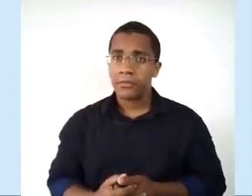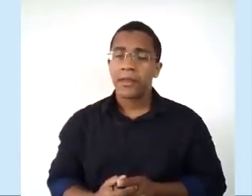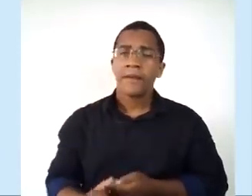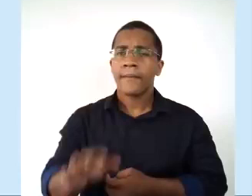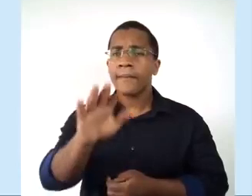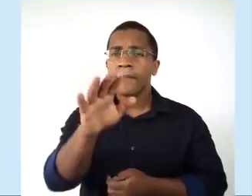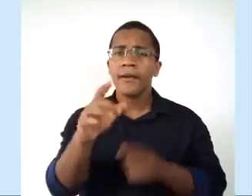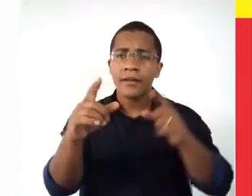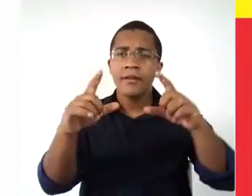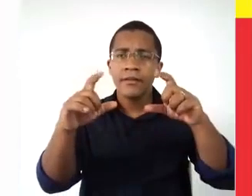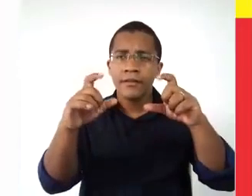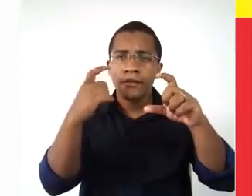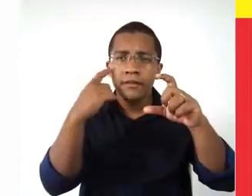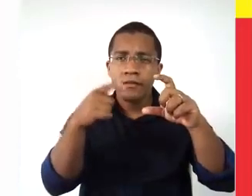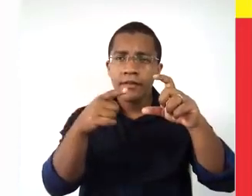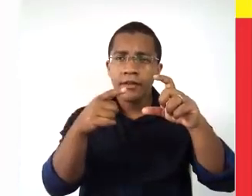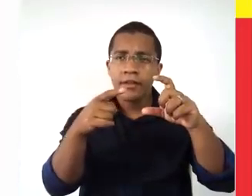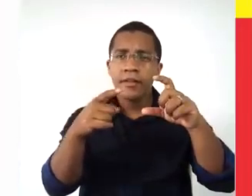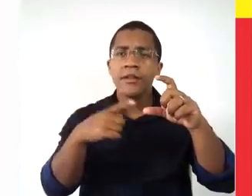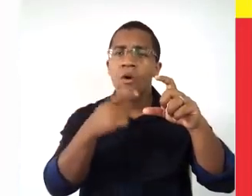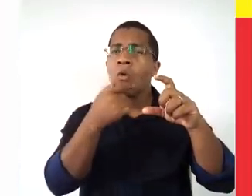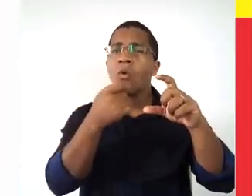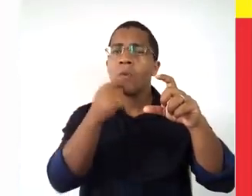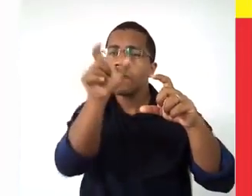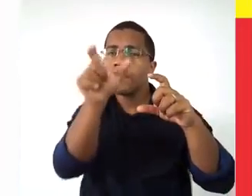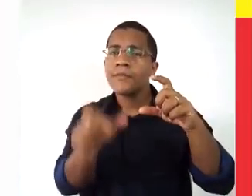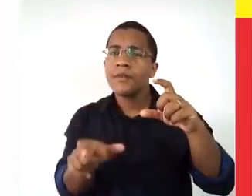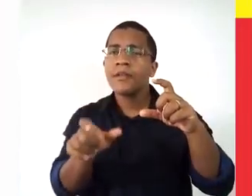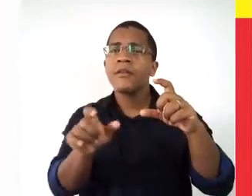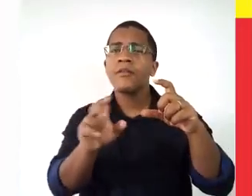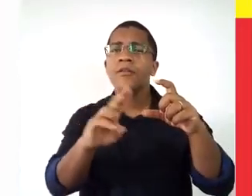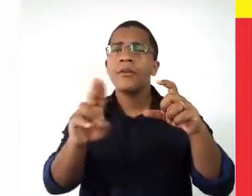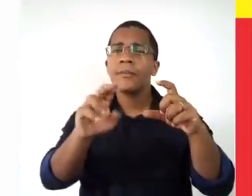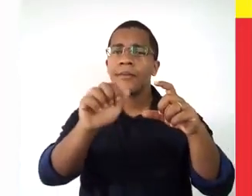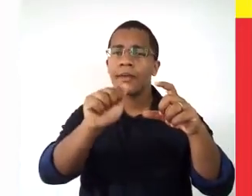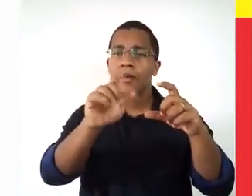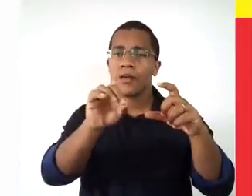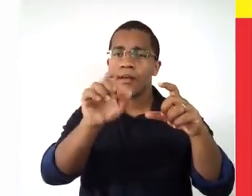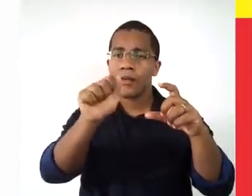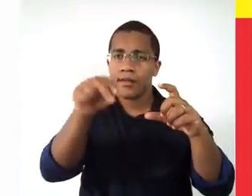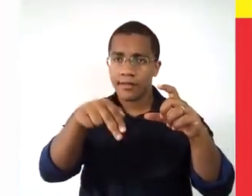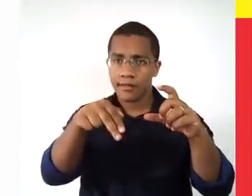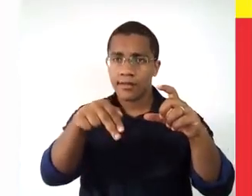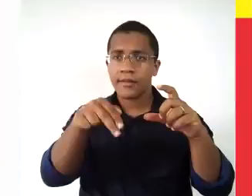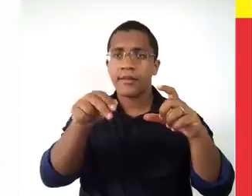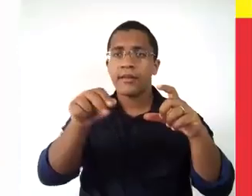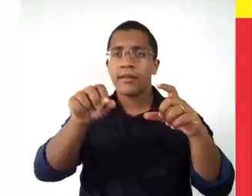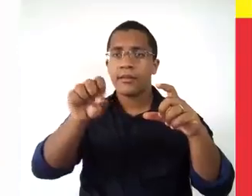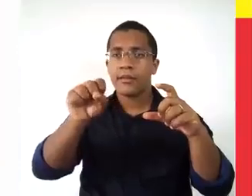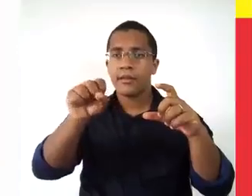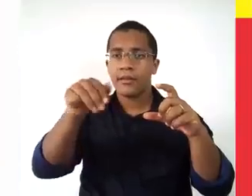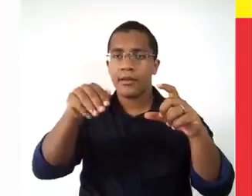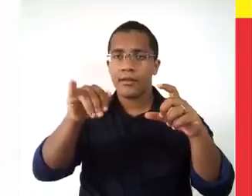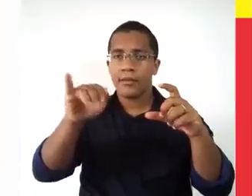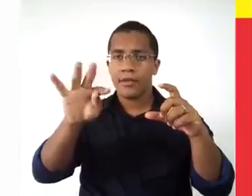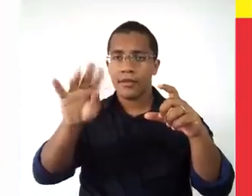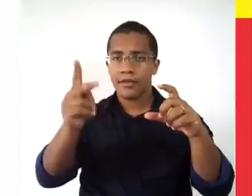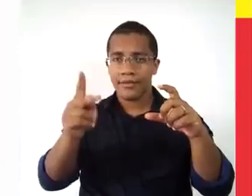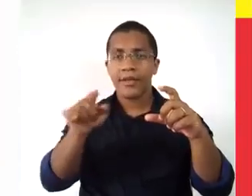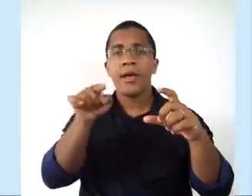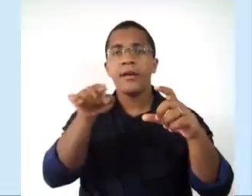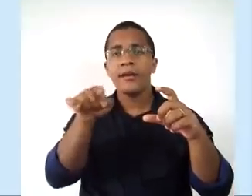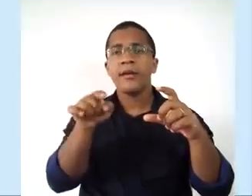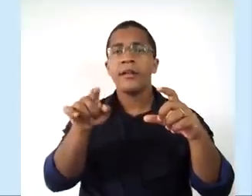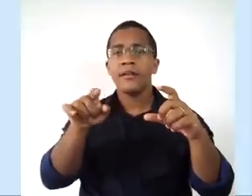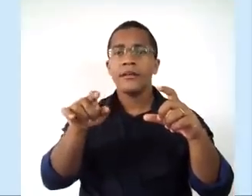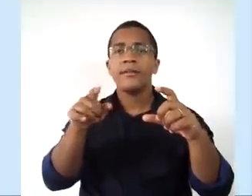E na imagem dessa moeda vocês veem aí um carinha chamado Adam Smith, tá? Então Adam Smith vai ser considerado o pai do